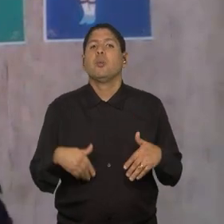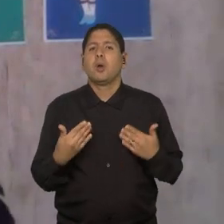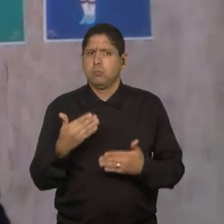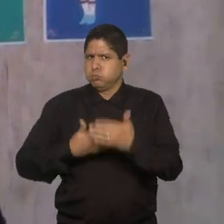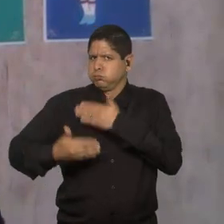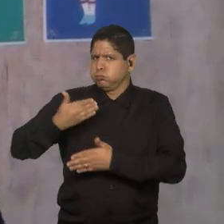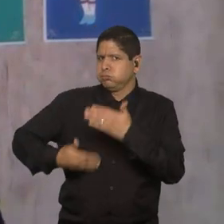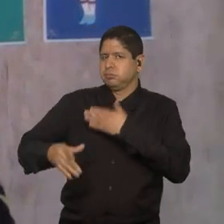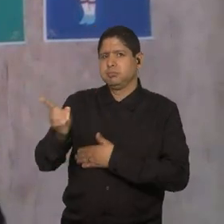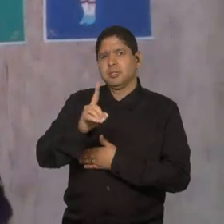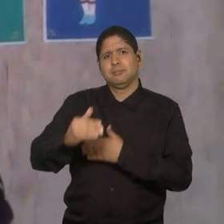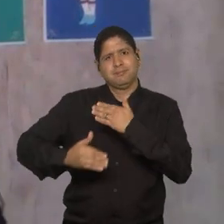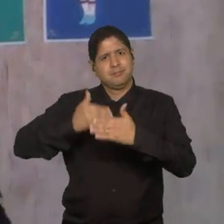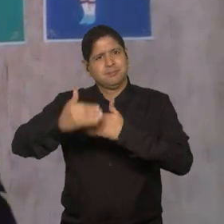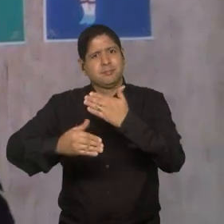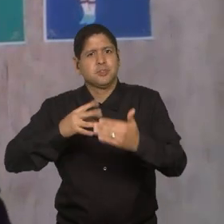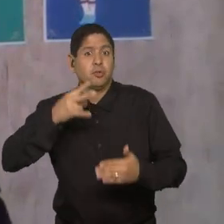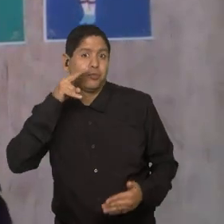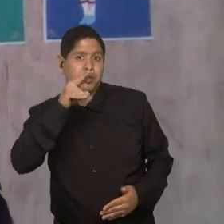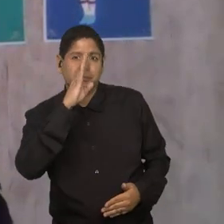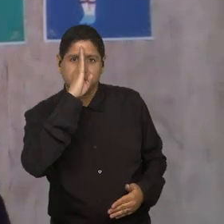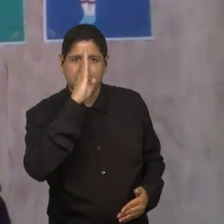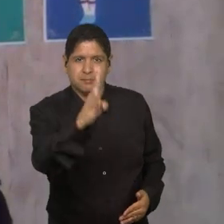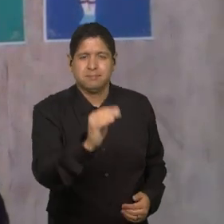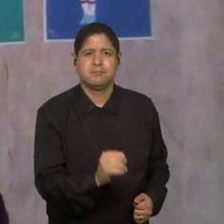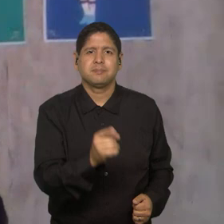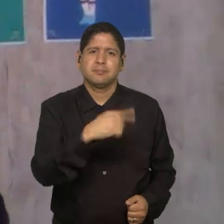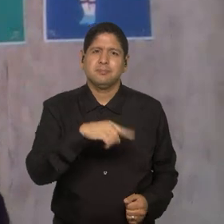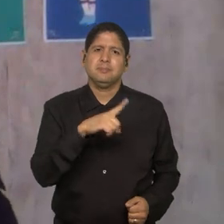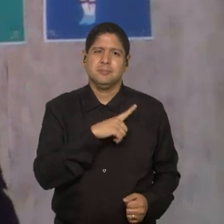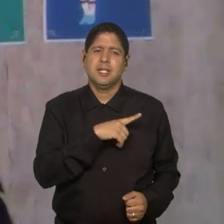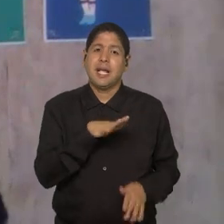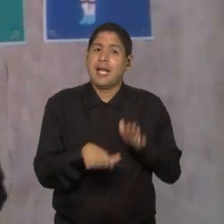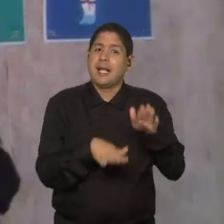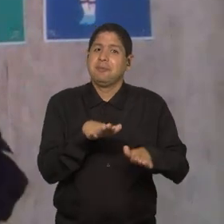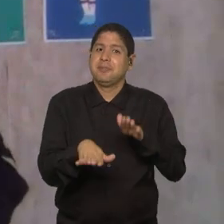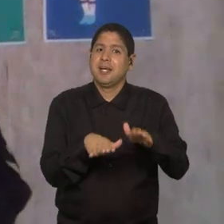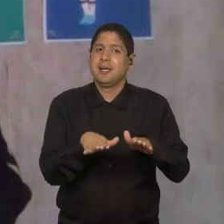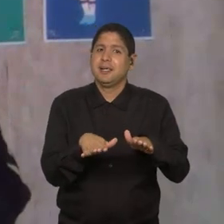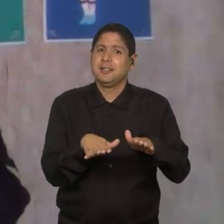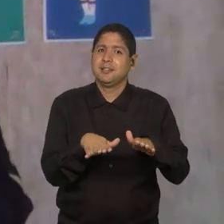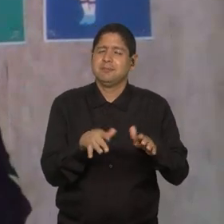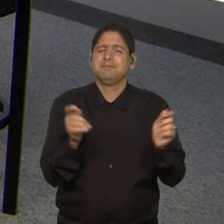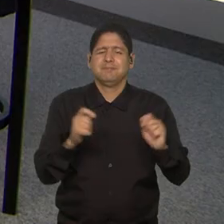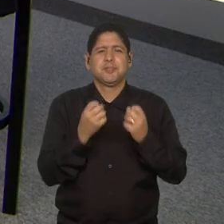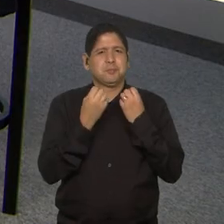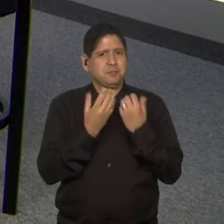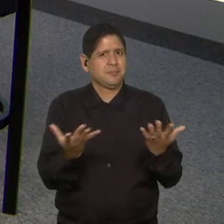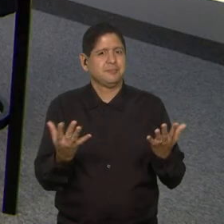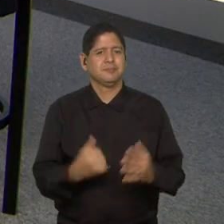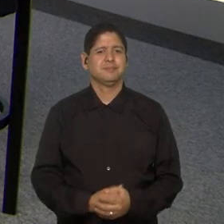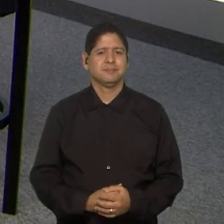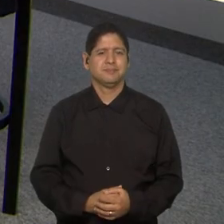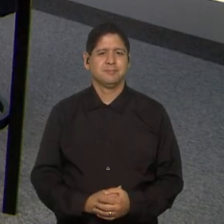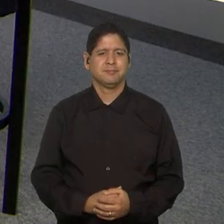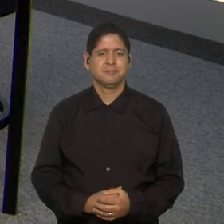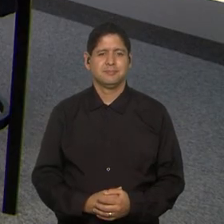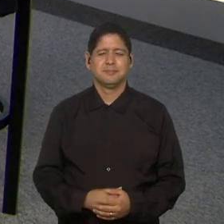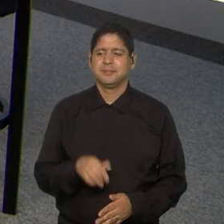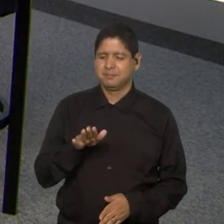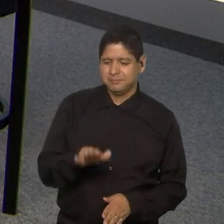retroceder, né? Agora a gente só olha para frente. E acho que a caminhada é promissora. É um